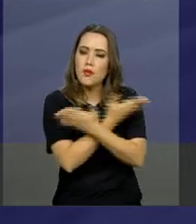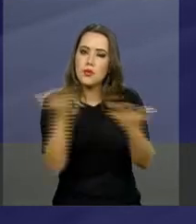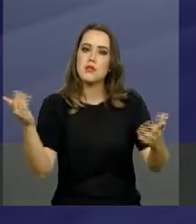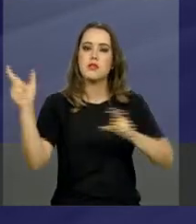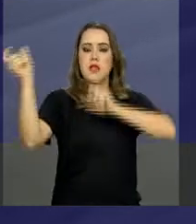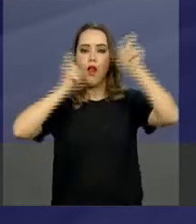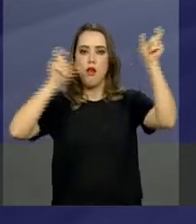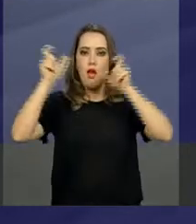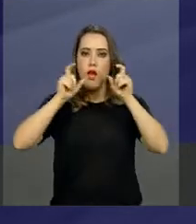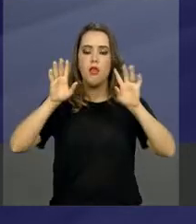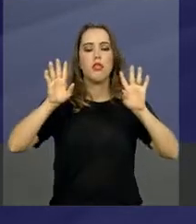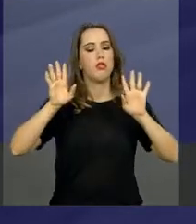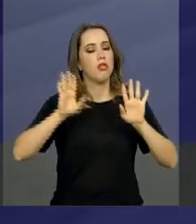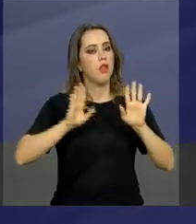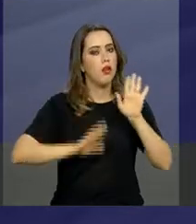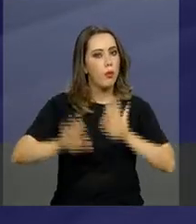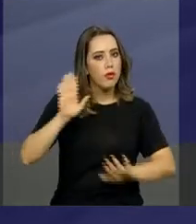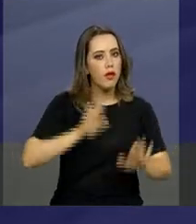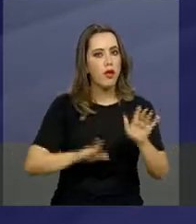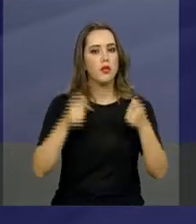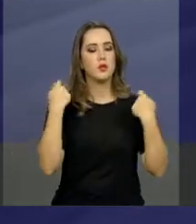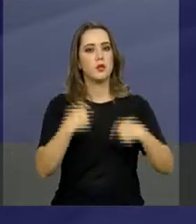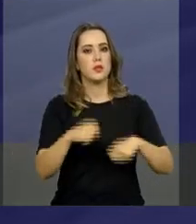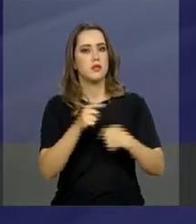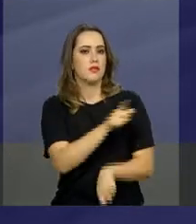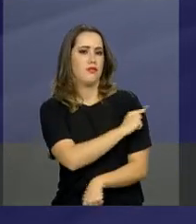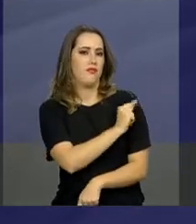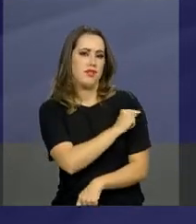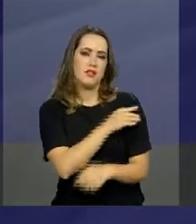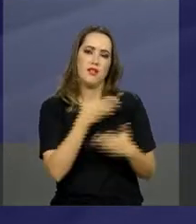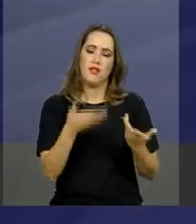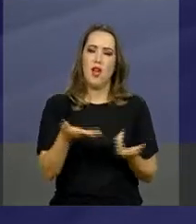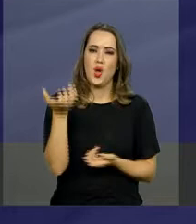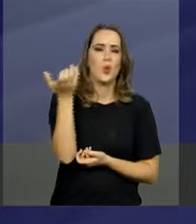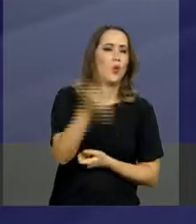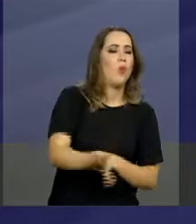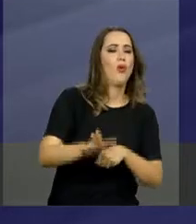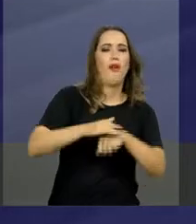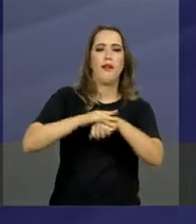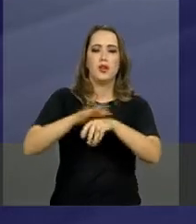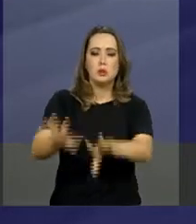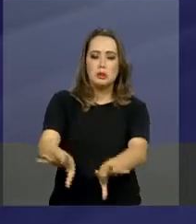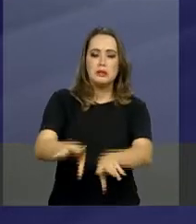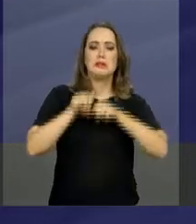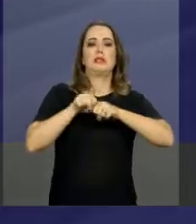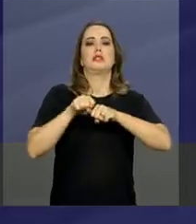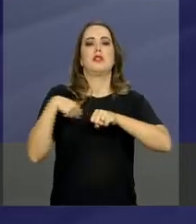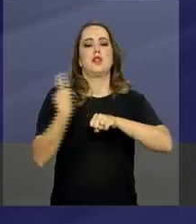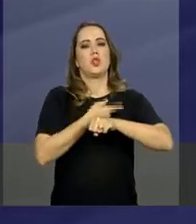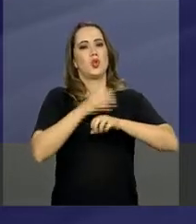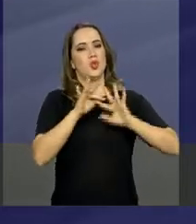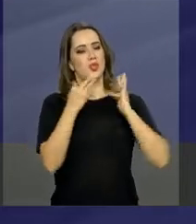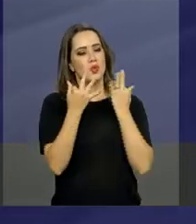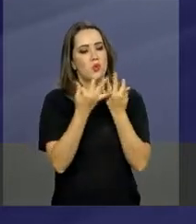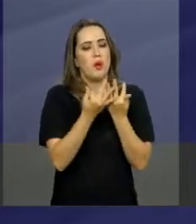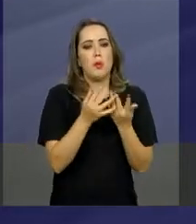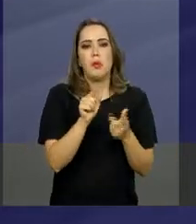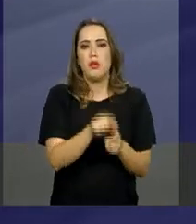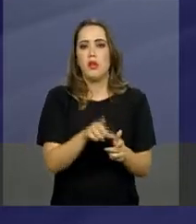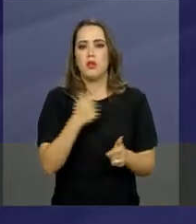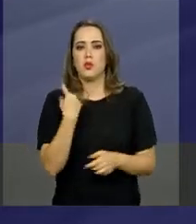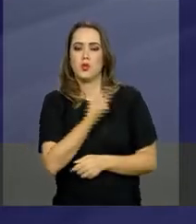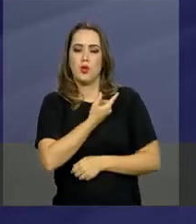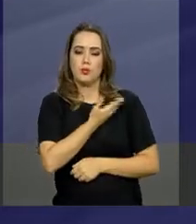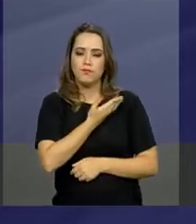dizendo que nós não queremos essas doenças mais, atacando as nossas famílias, os